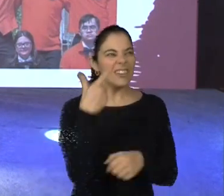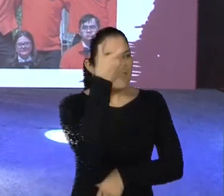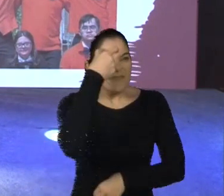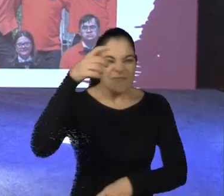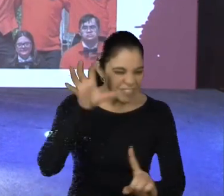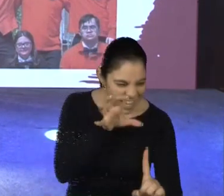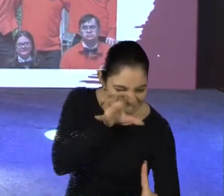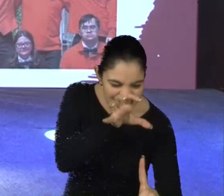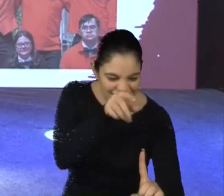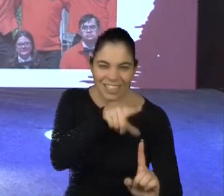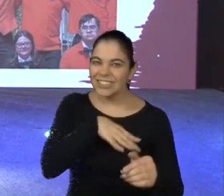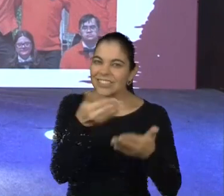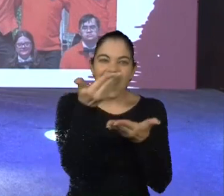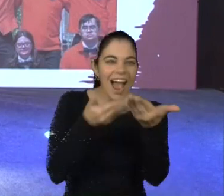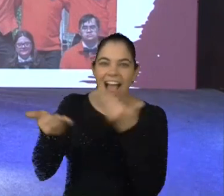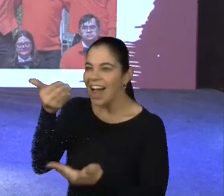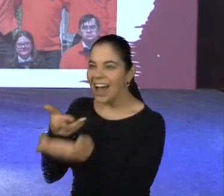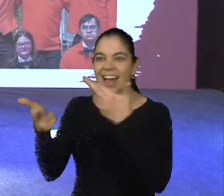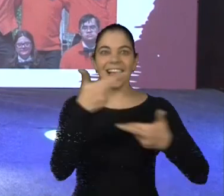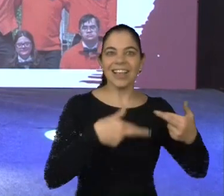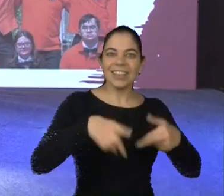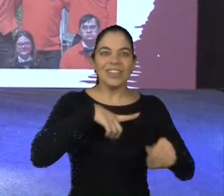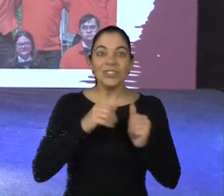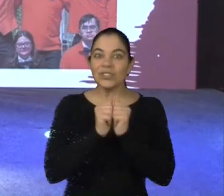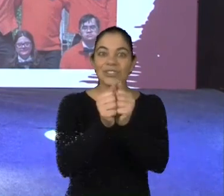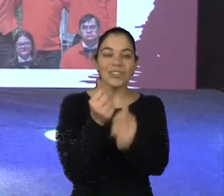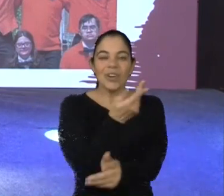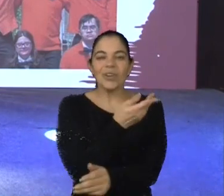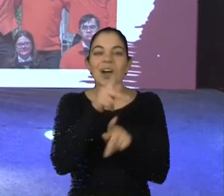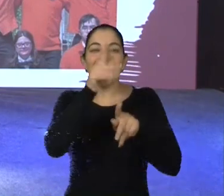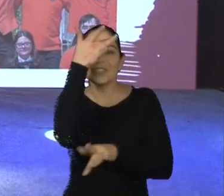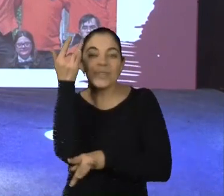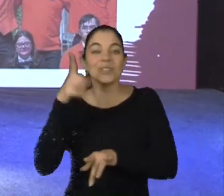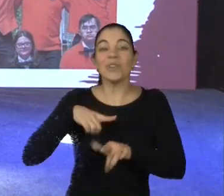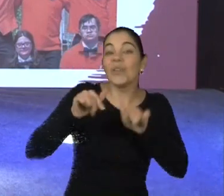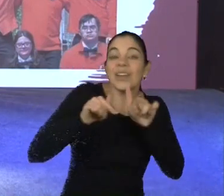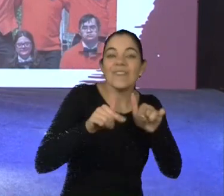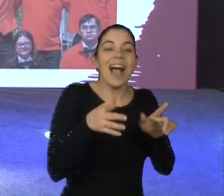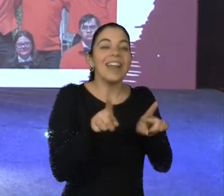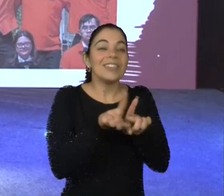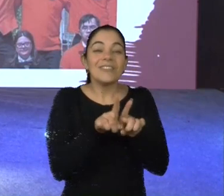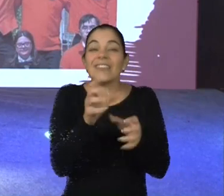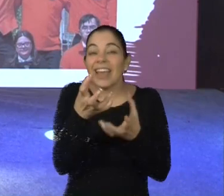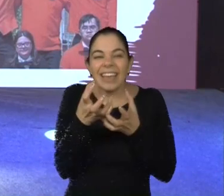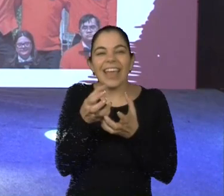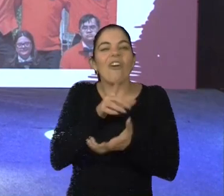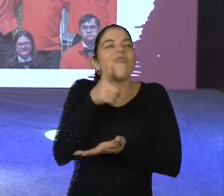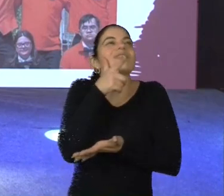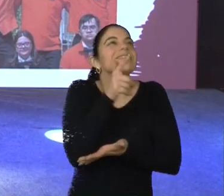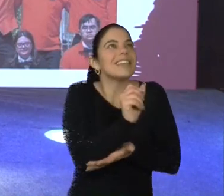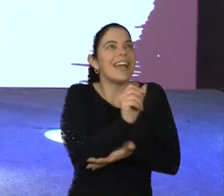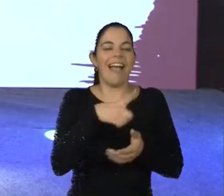relações afetivas entre as pessoas e também um lugar, um trabalho, uma função em que você consiga realmente